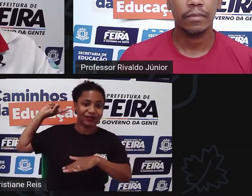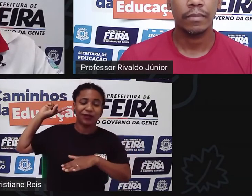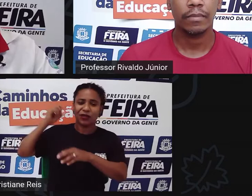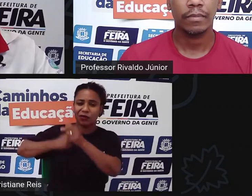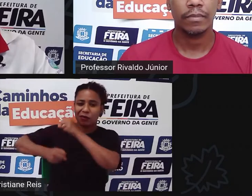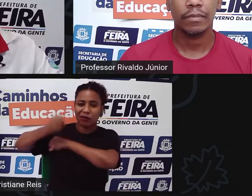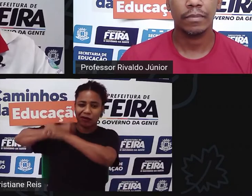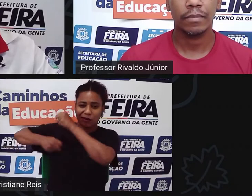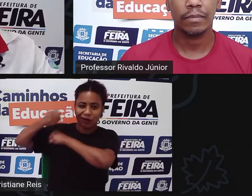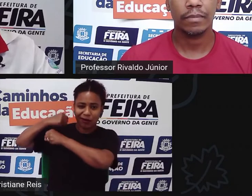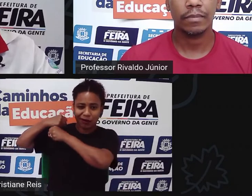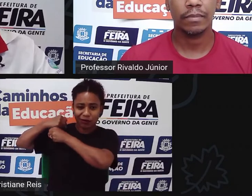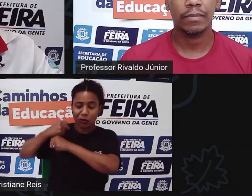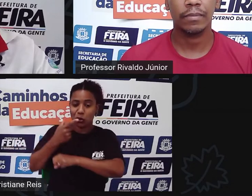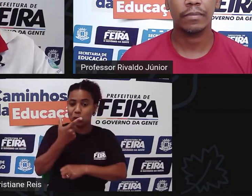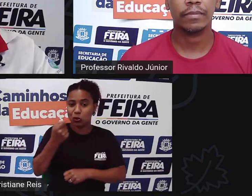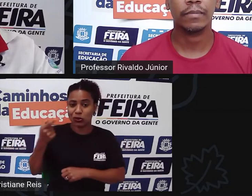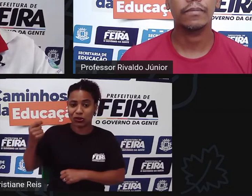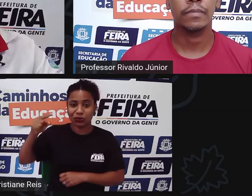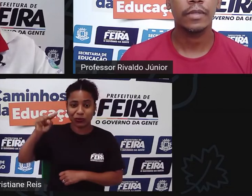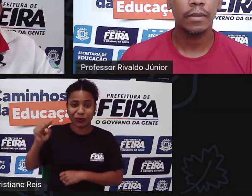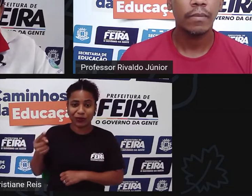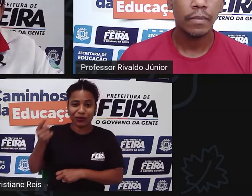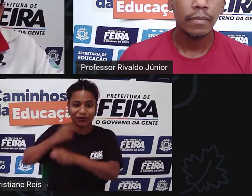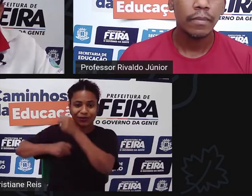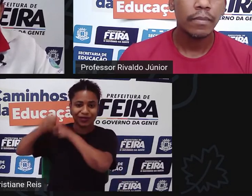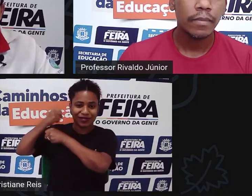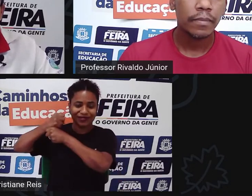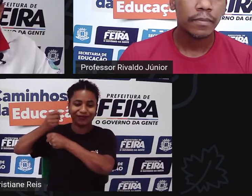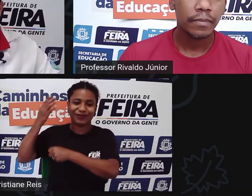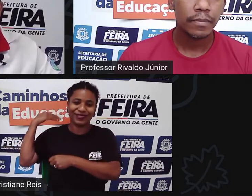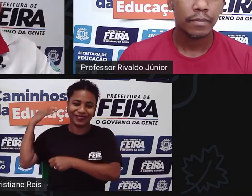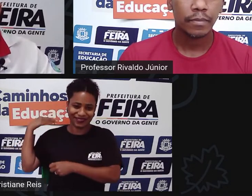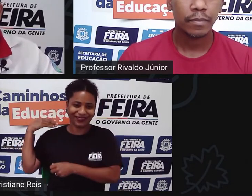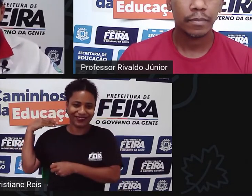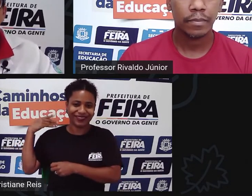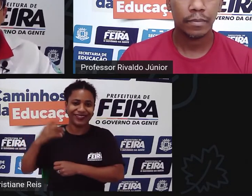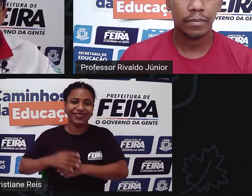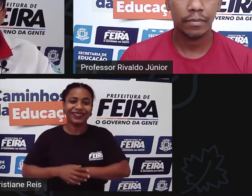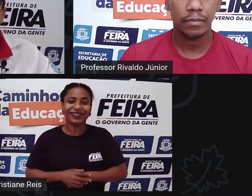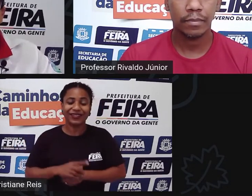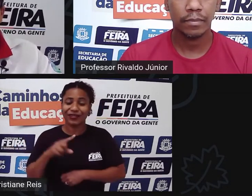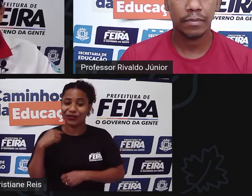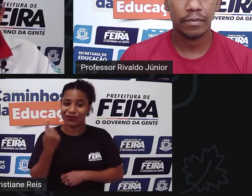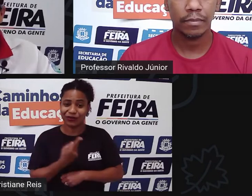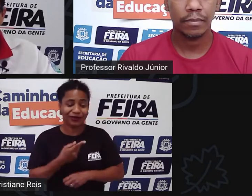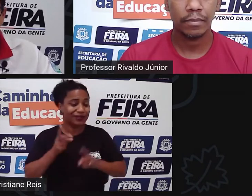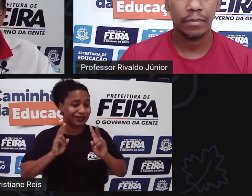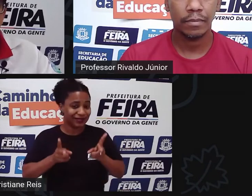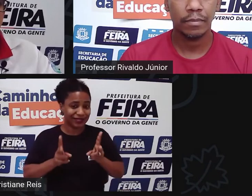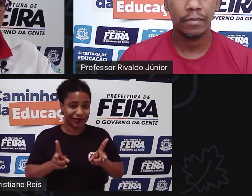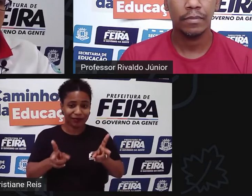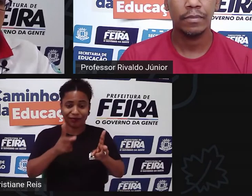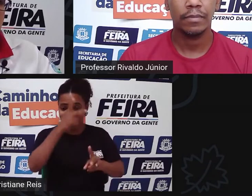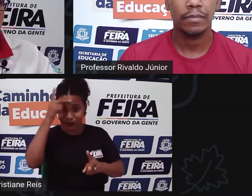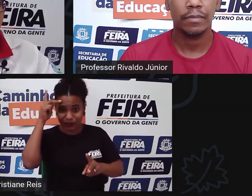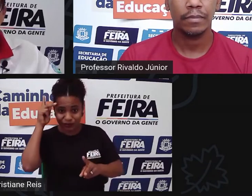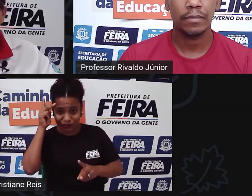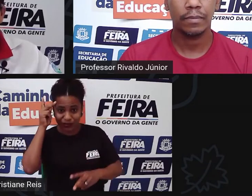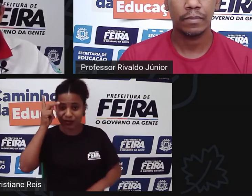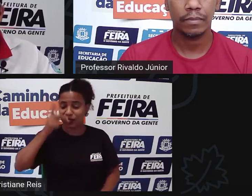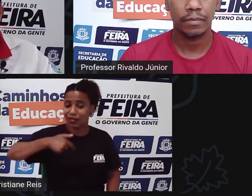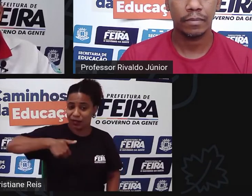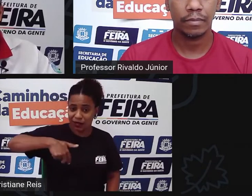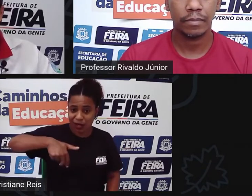de 200 mil anos atrás, né? E na maior parte do tempo, nós sempre fomos um animal que andou muito, nós